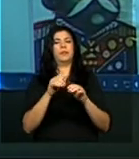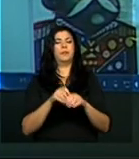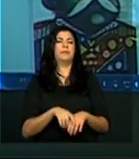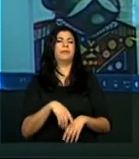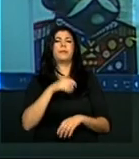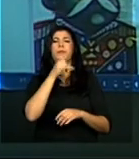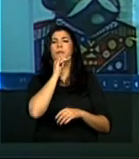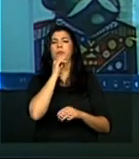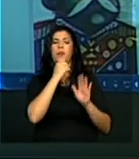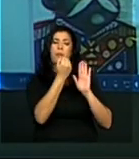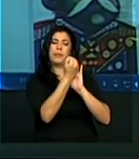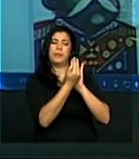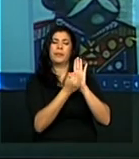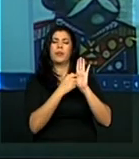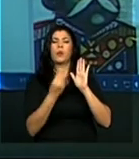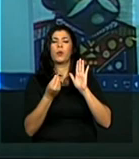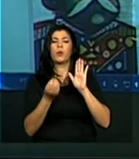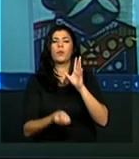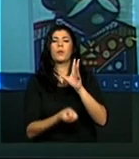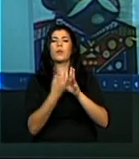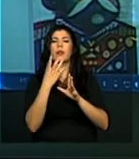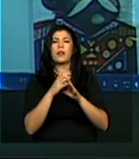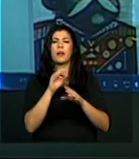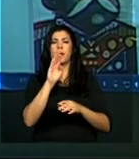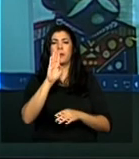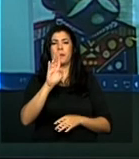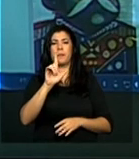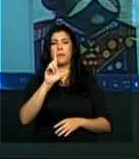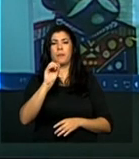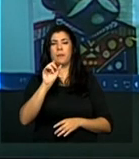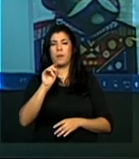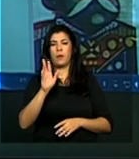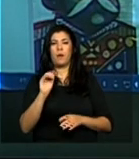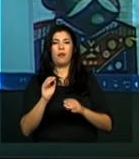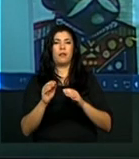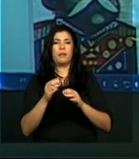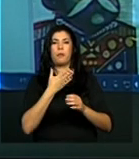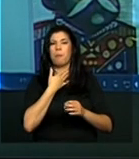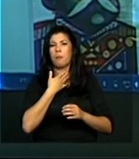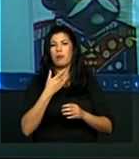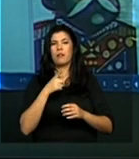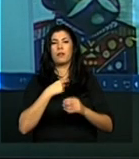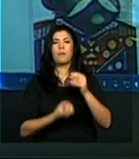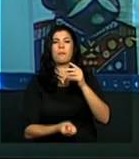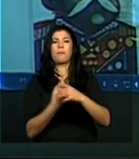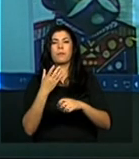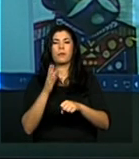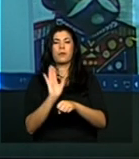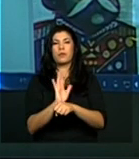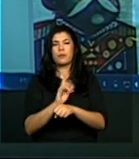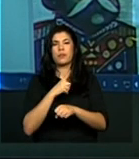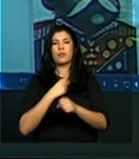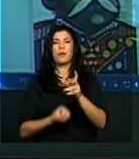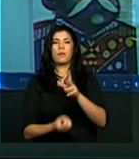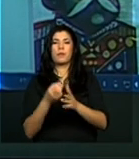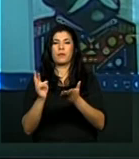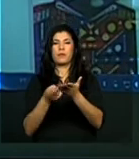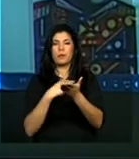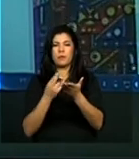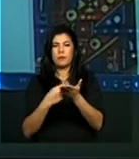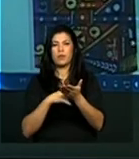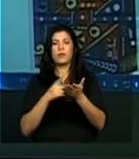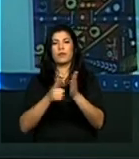debates, criação de blogs, sites e foros pelos alunos, produção de vídeo, produção de revistas, jornal, mural,